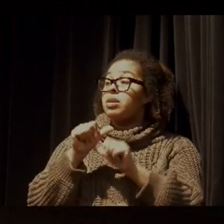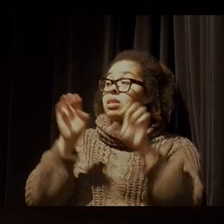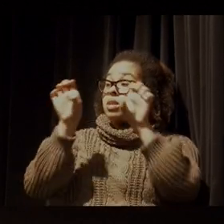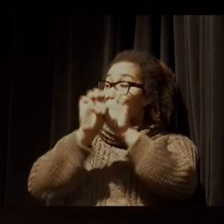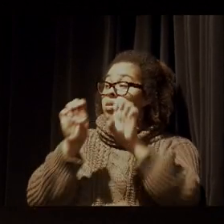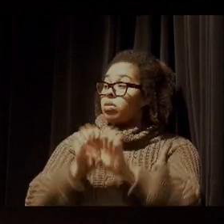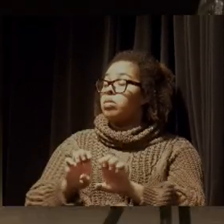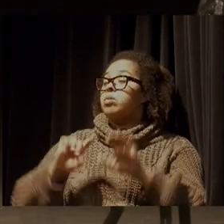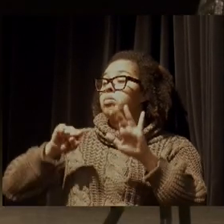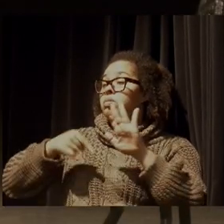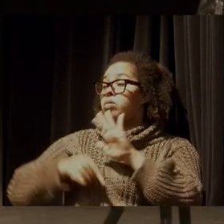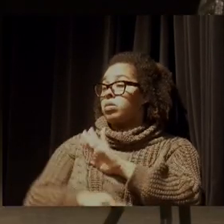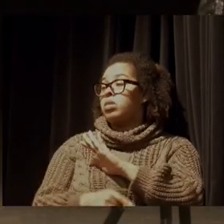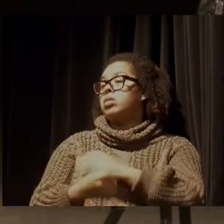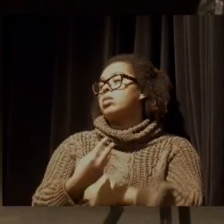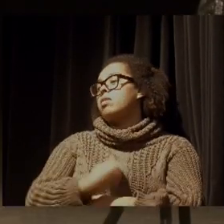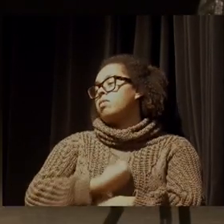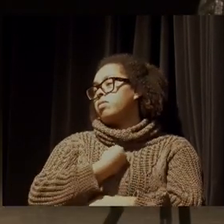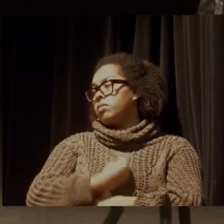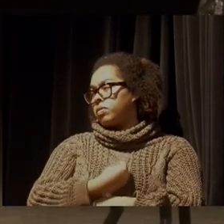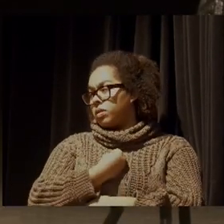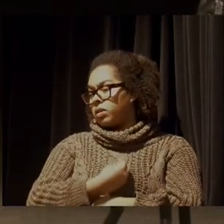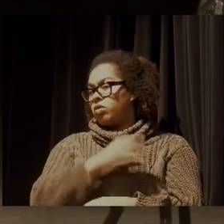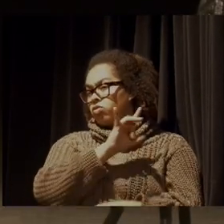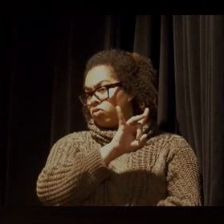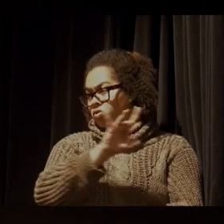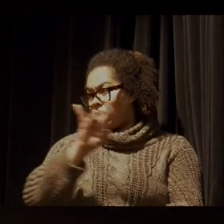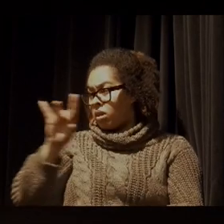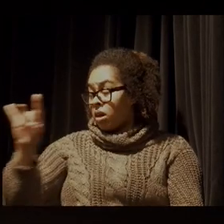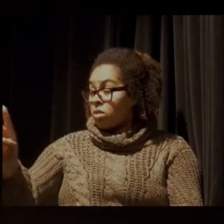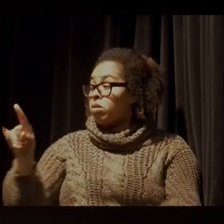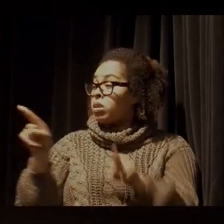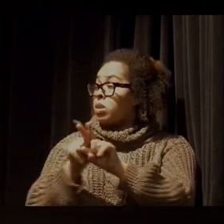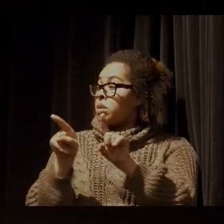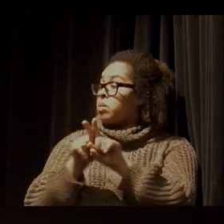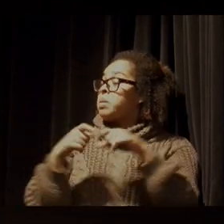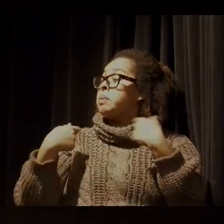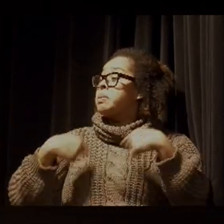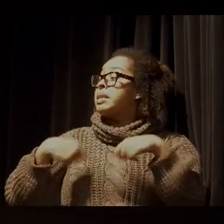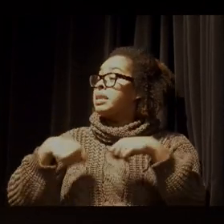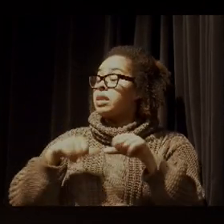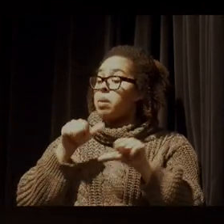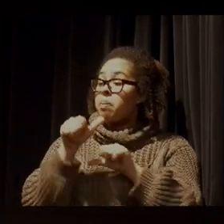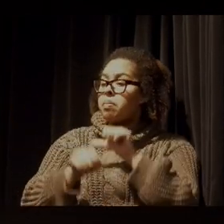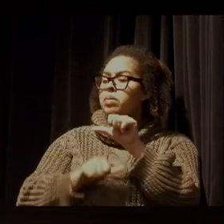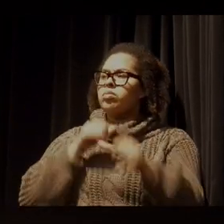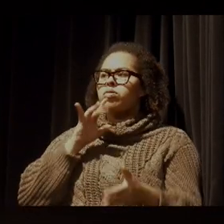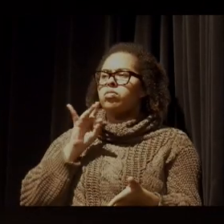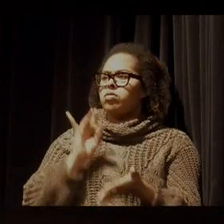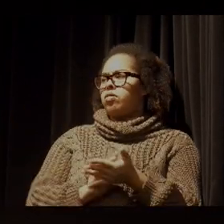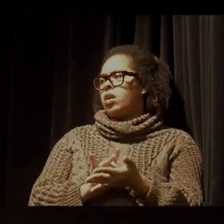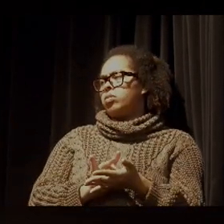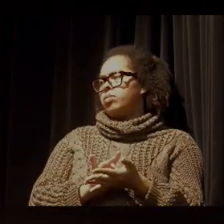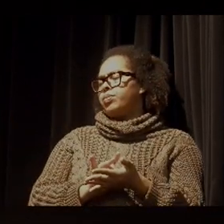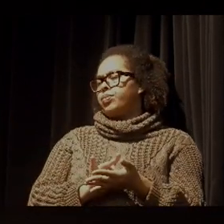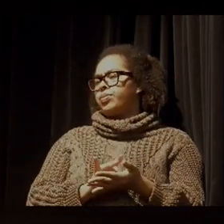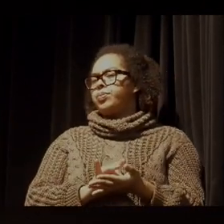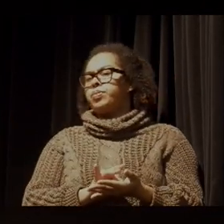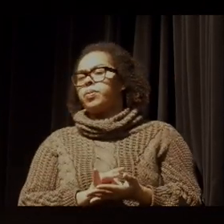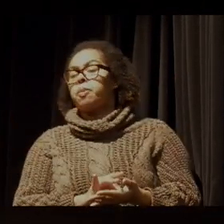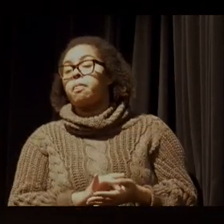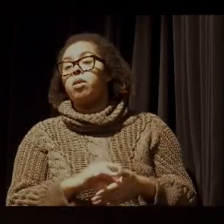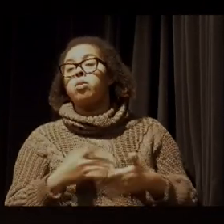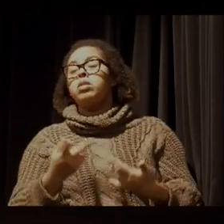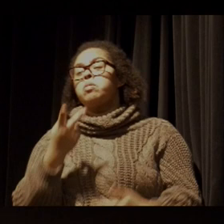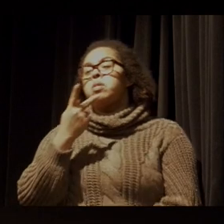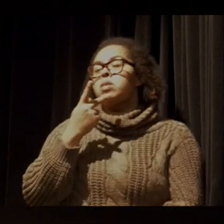para o nosso modo de vida e que precisam ser mudanças muito concretas. Então, quando